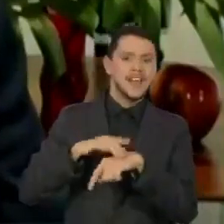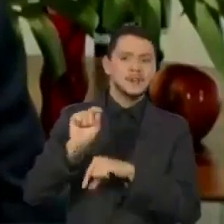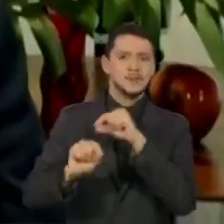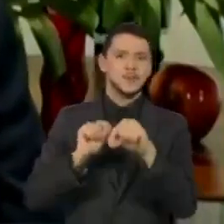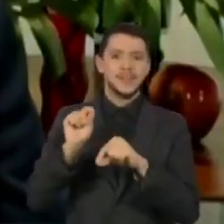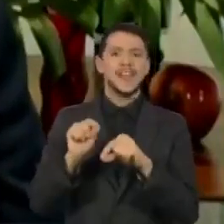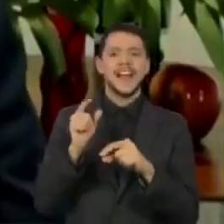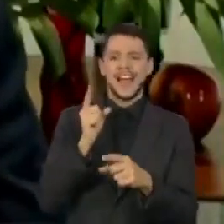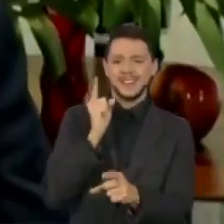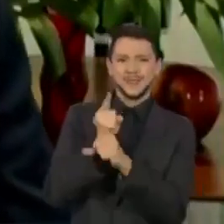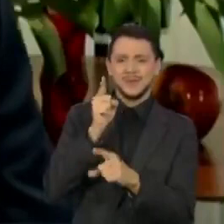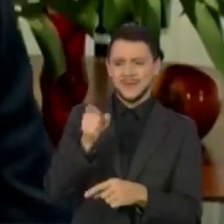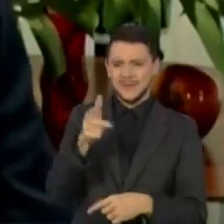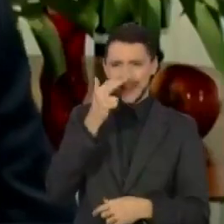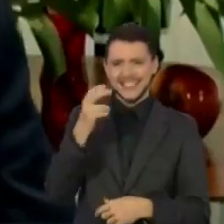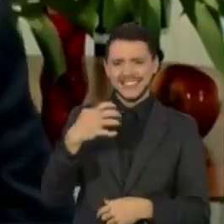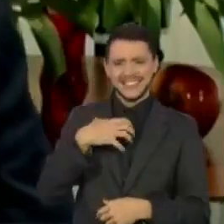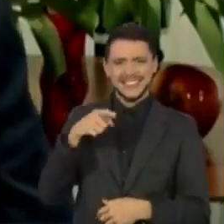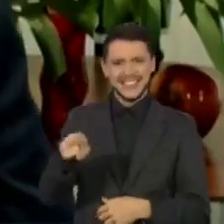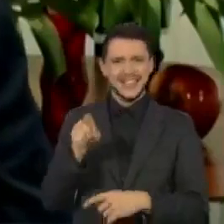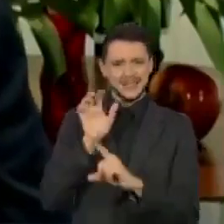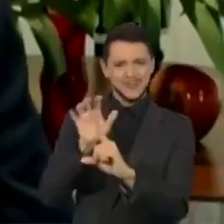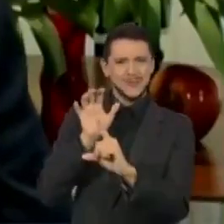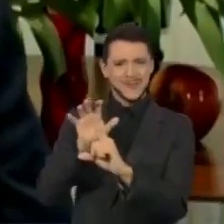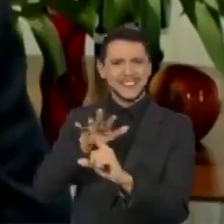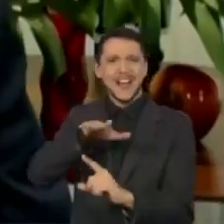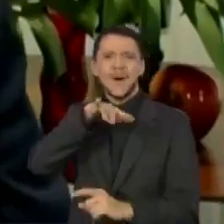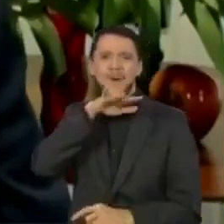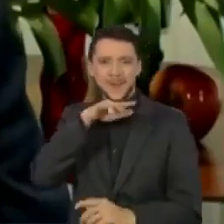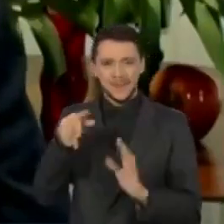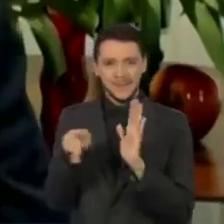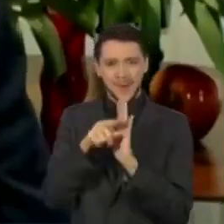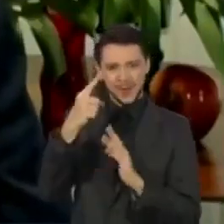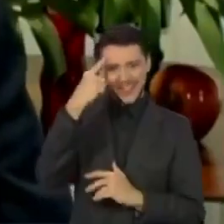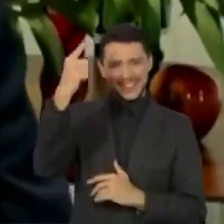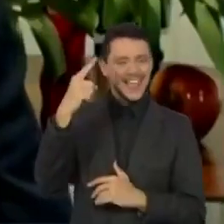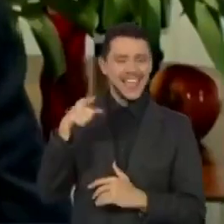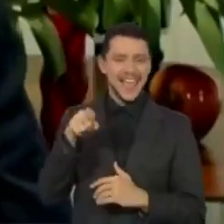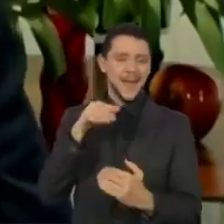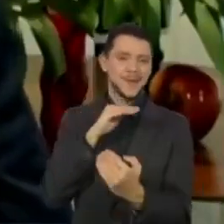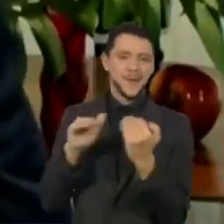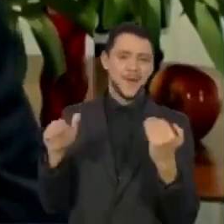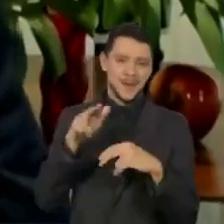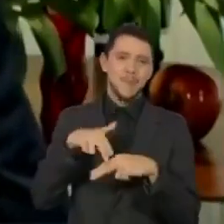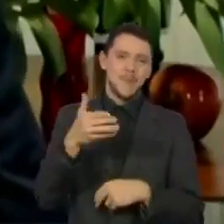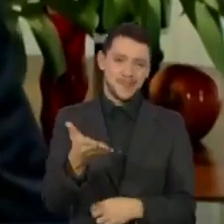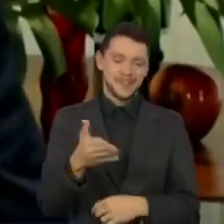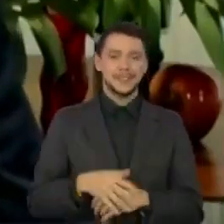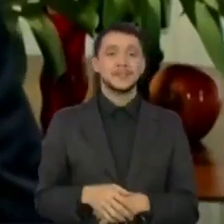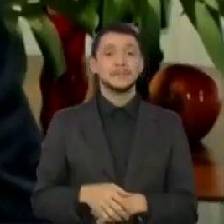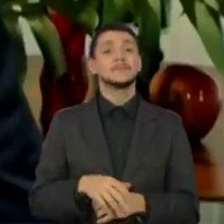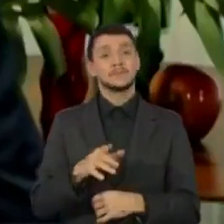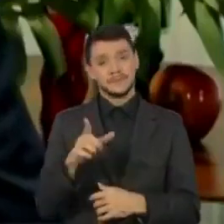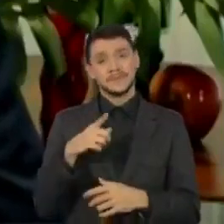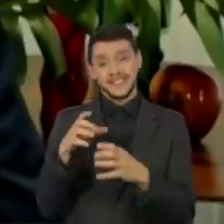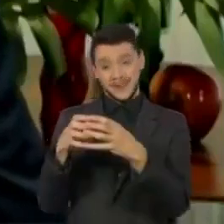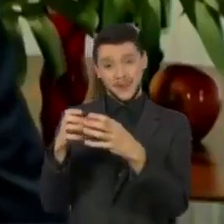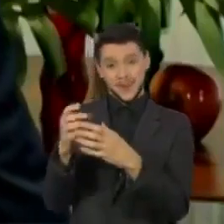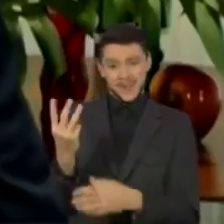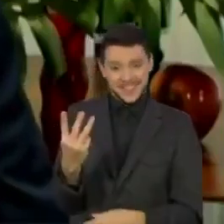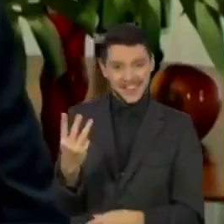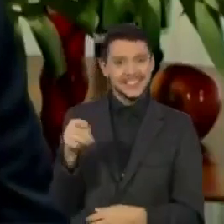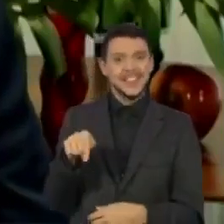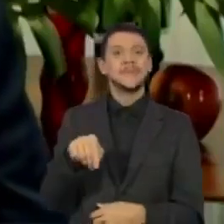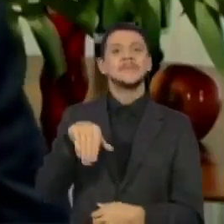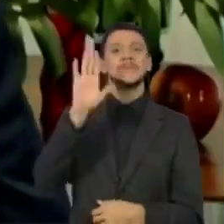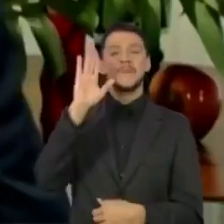uma demonização de Paulo Freire com as ideias com as quais ela não concorda. Evidentemente, esse terceiro grupo é